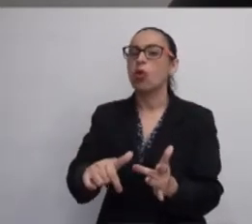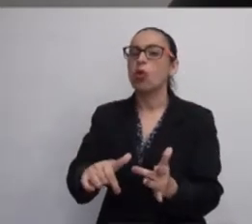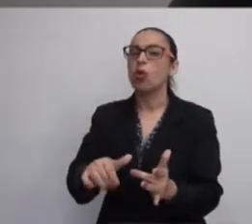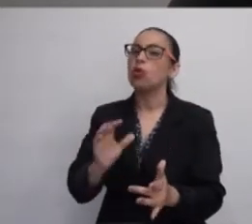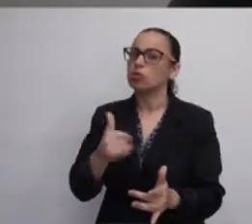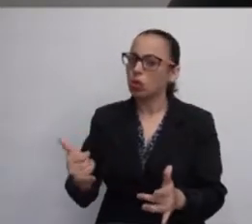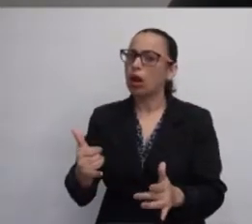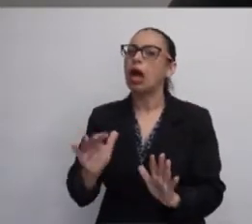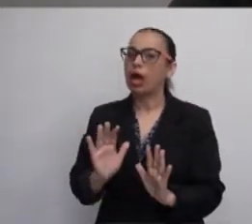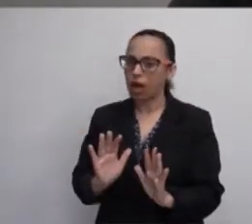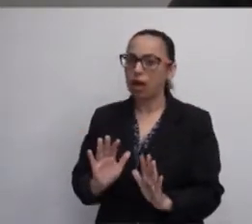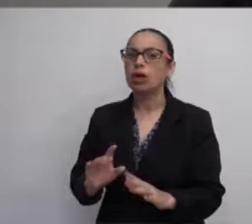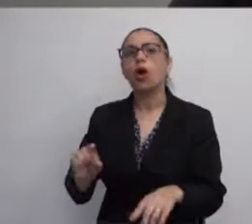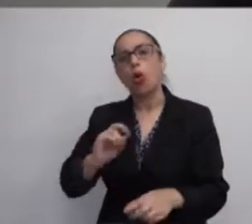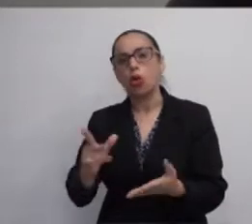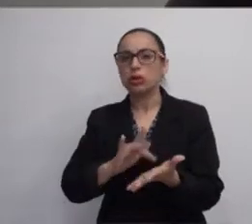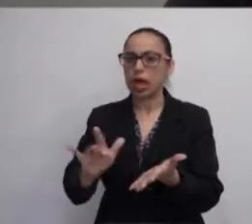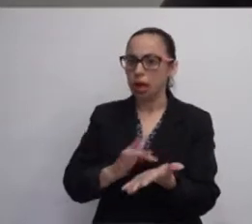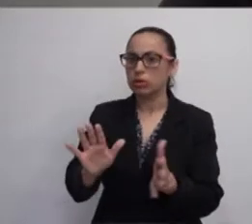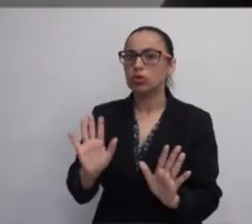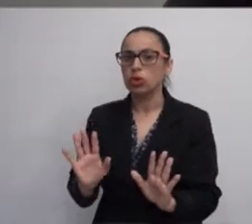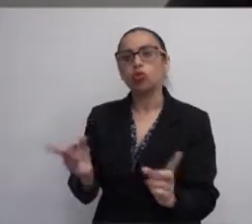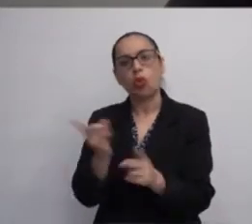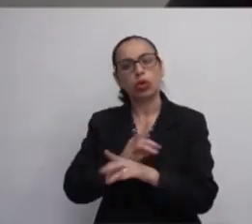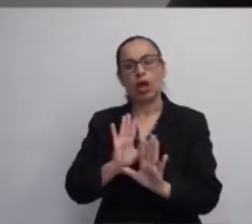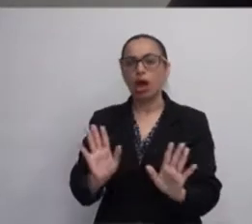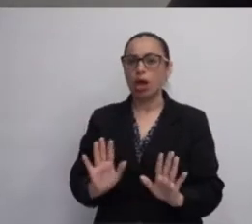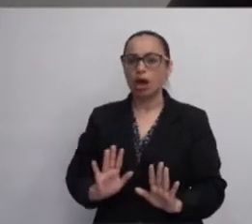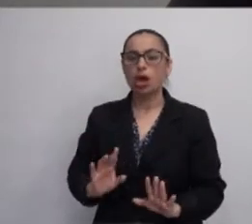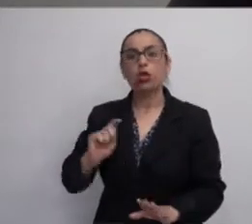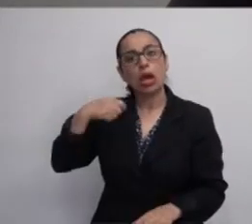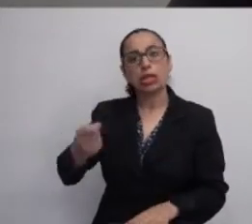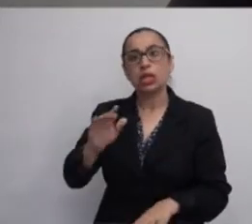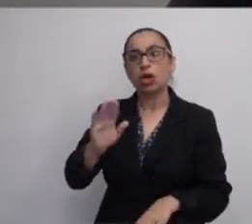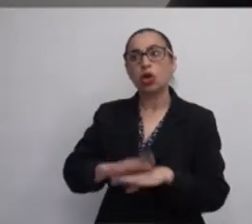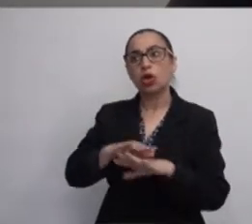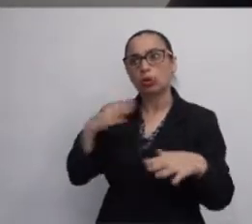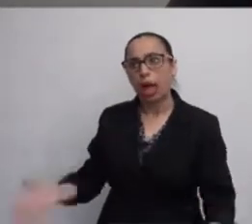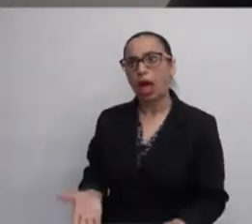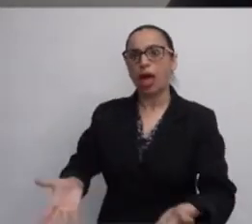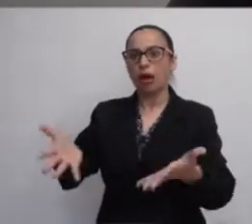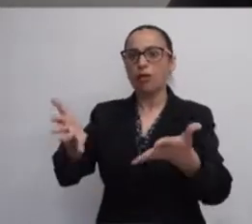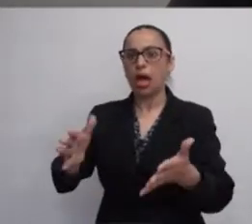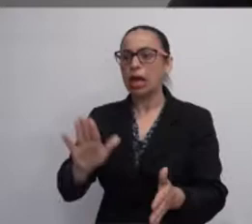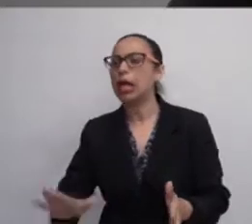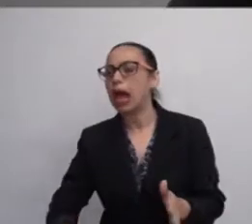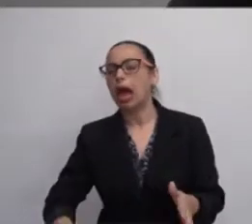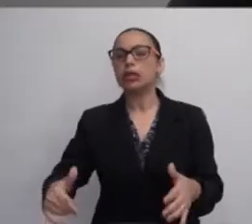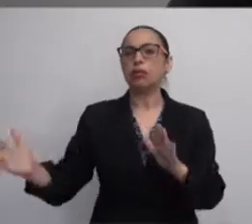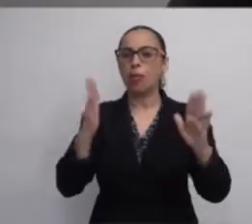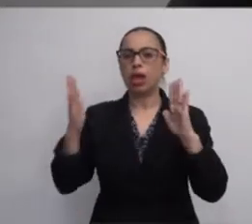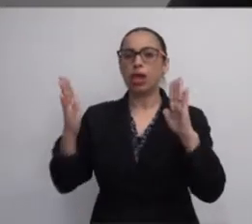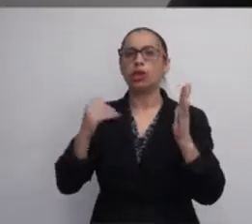celular ou com o tablet, né? Do contrário, não quer dizer que estejamos incentivando as crianças, nesse momento,